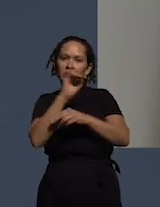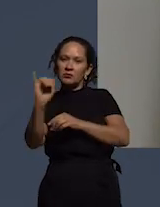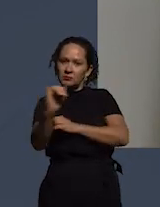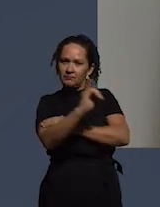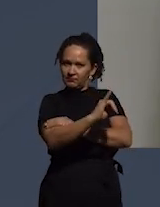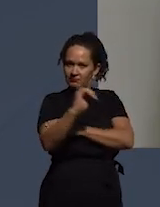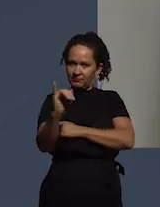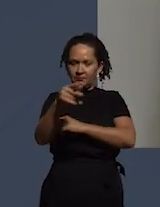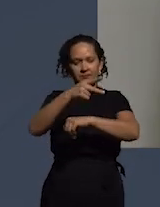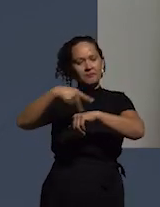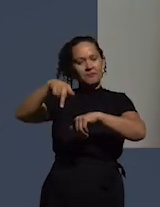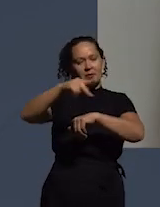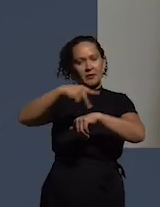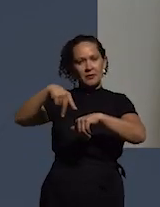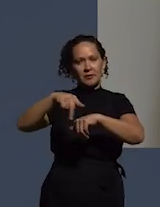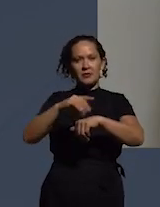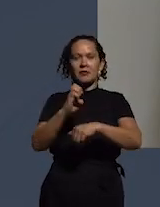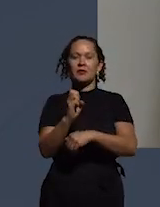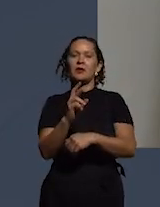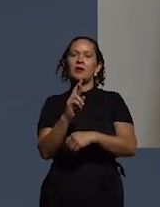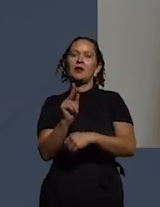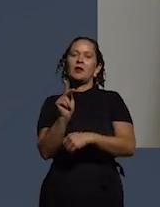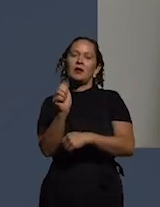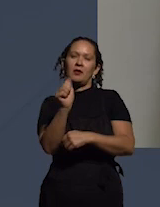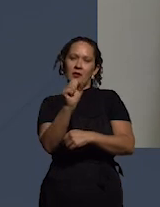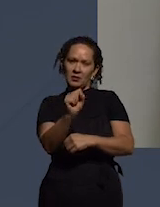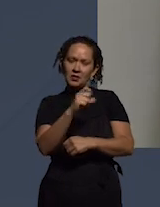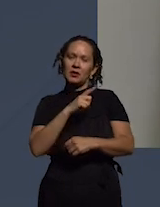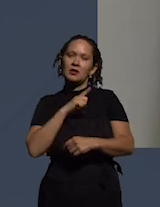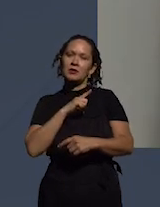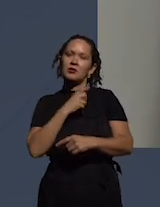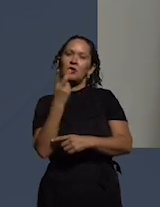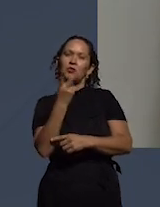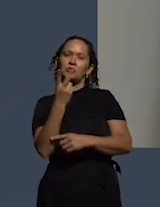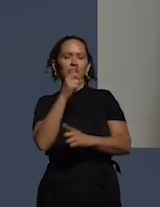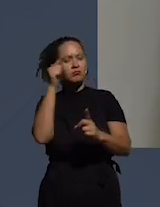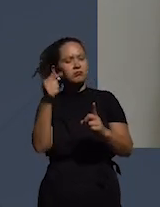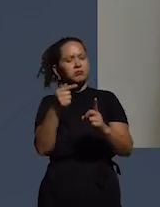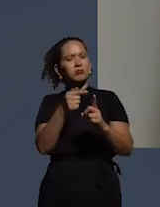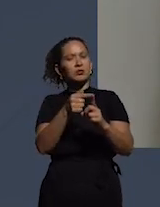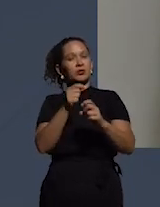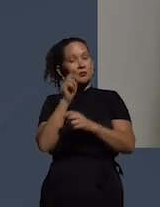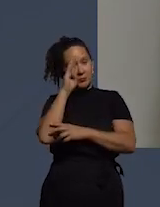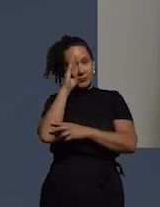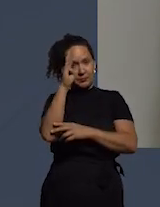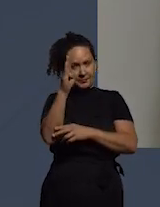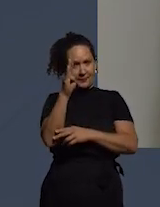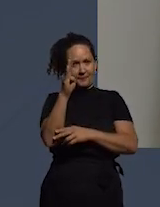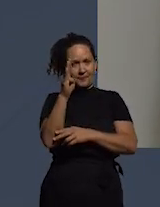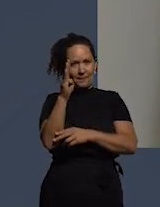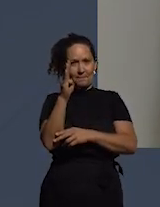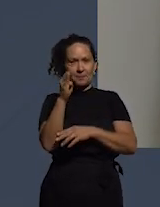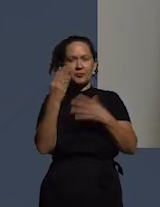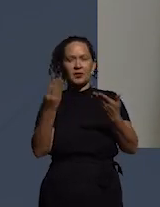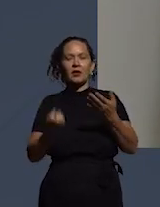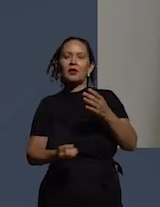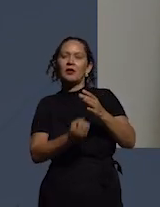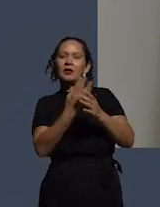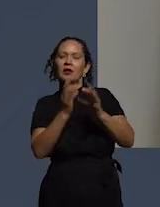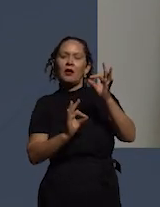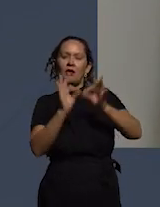e o ERCAS tem uma tem como duas missões principais digamos assim estabelecer